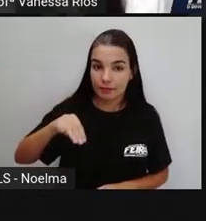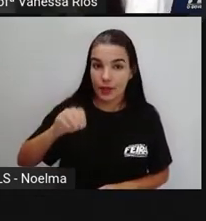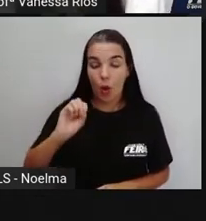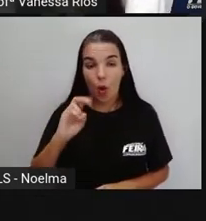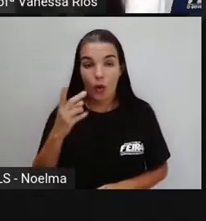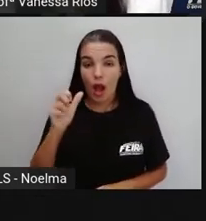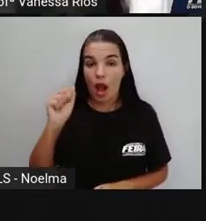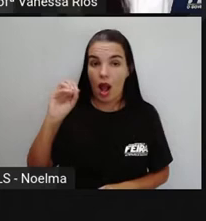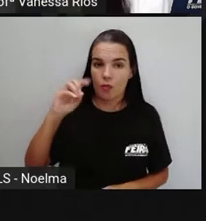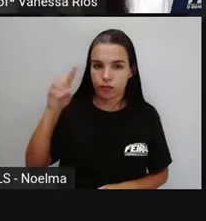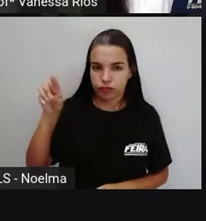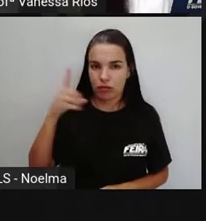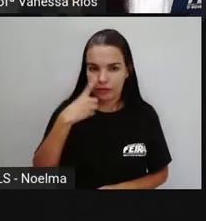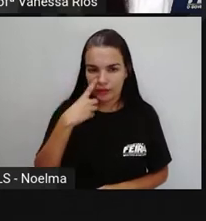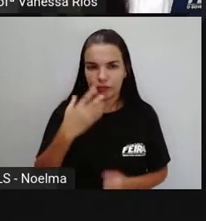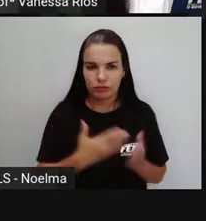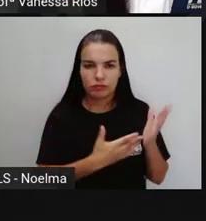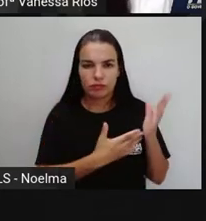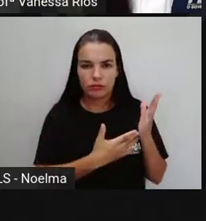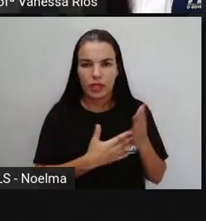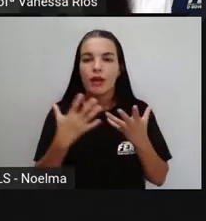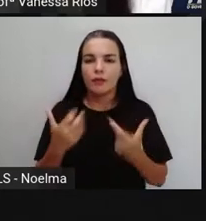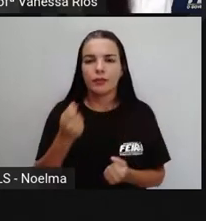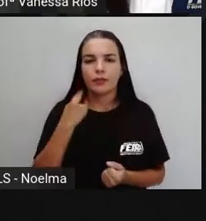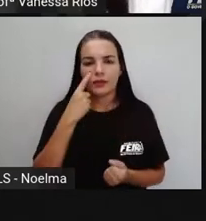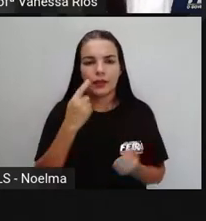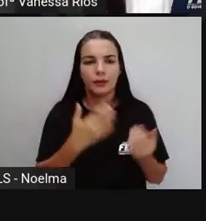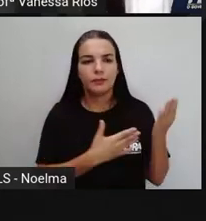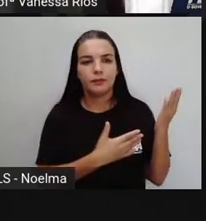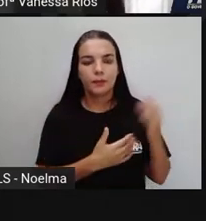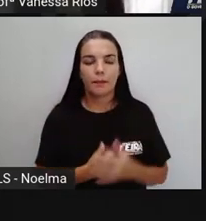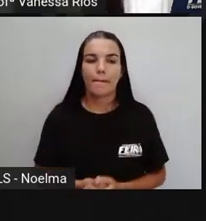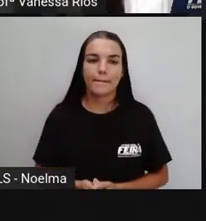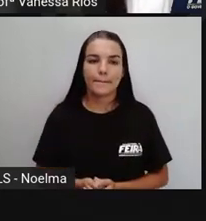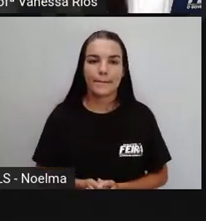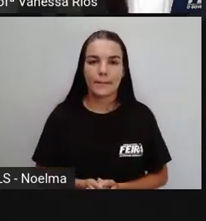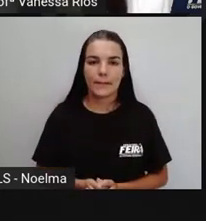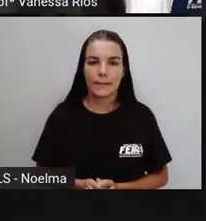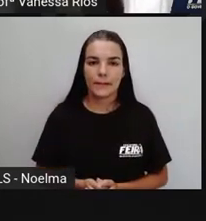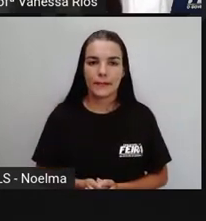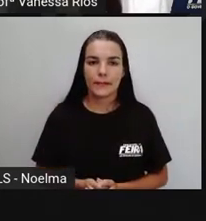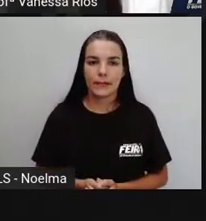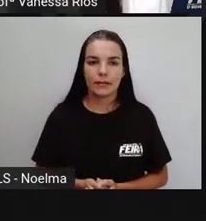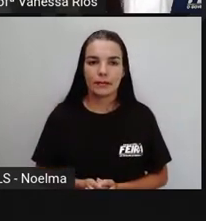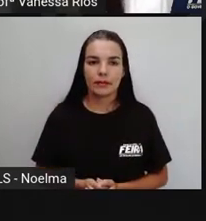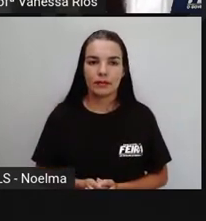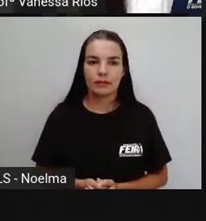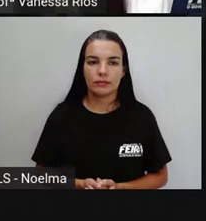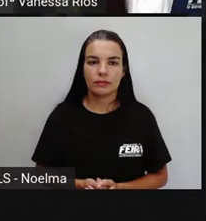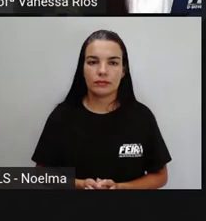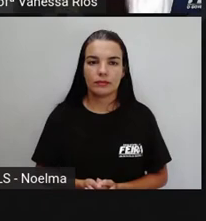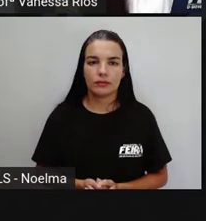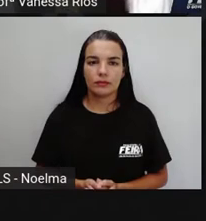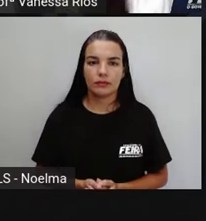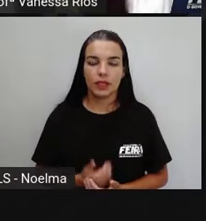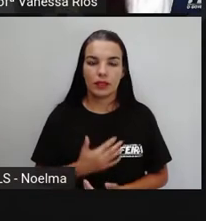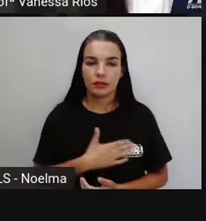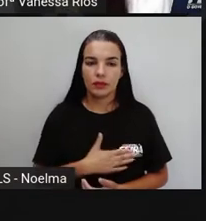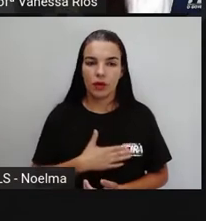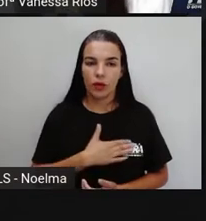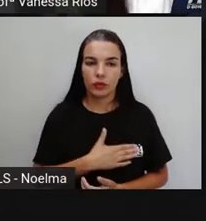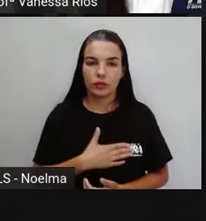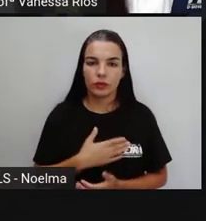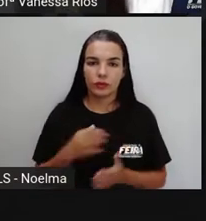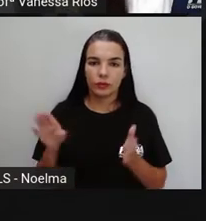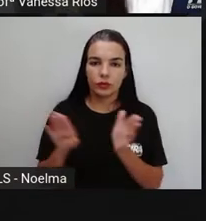ou an. E aí a Pró escreveu esses verbos separados do texto, ó. Gostam,